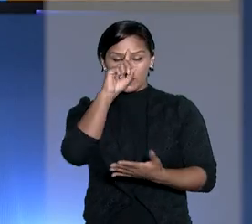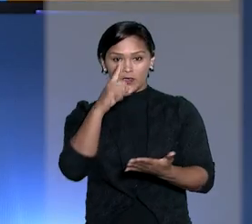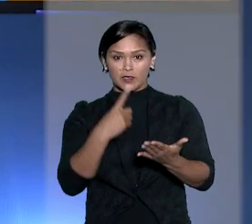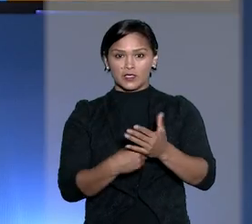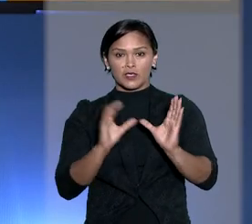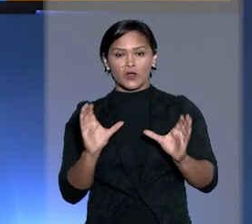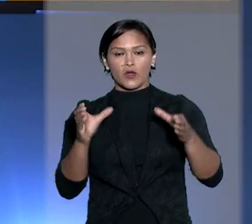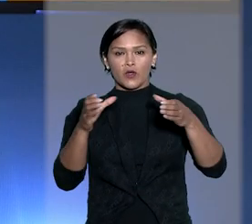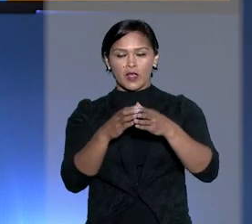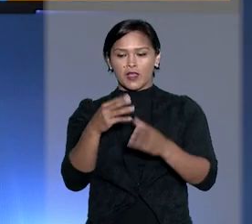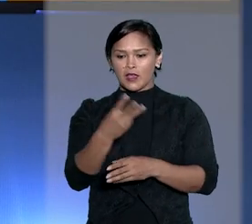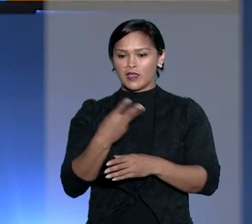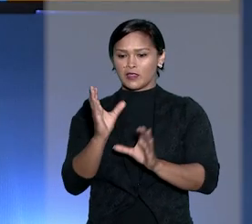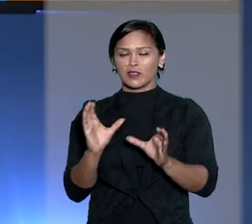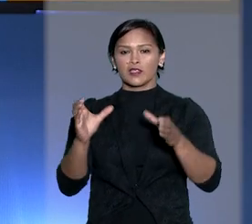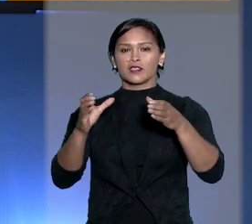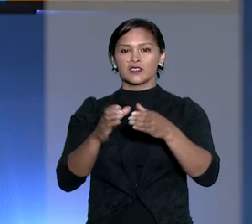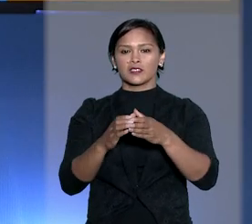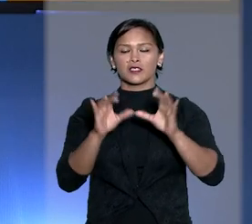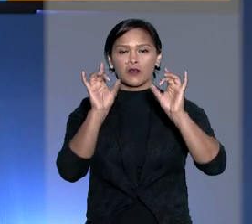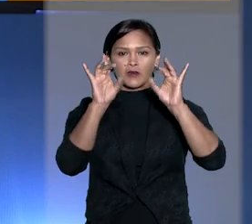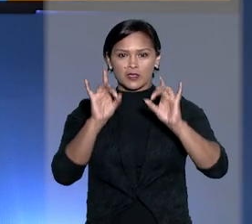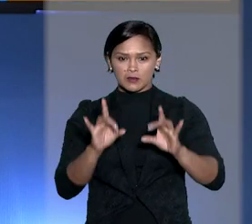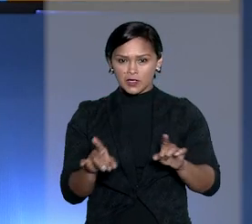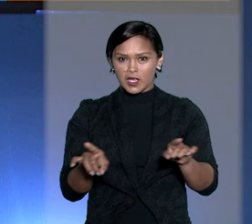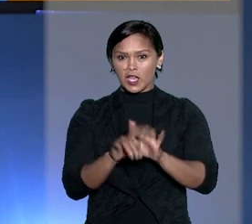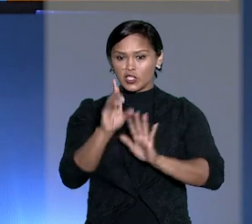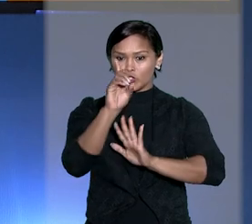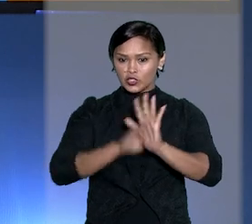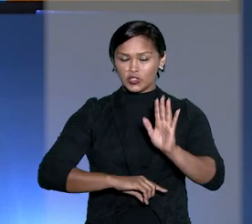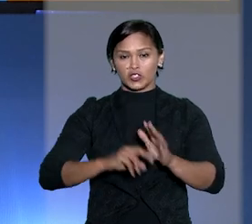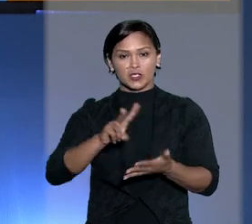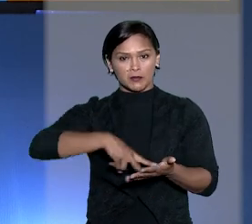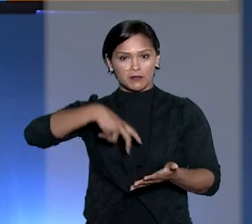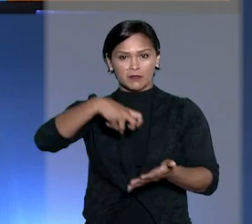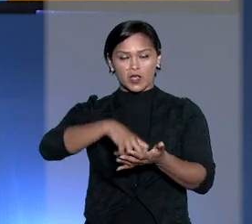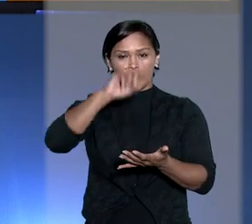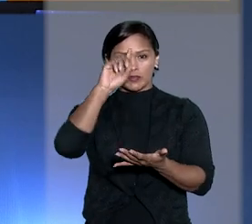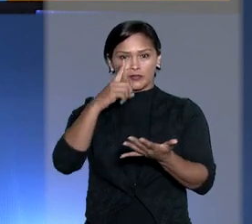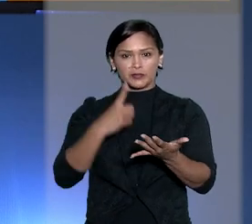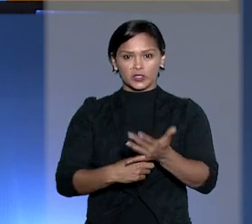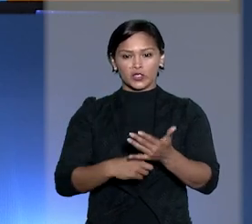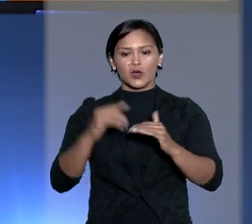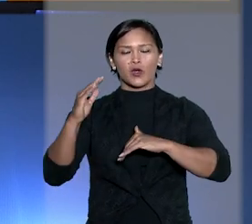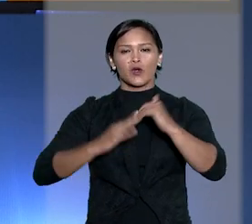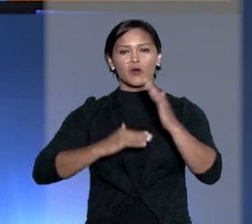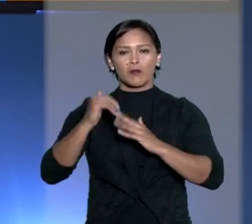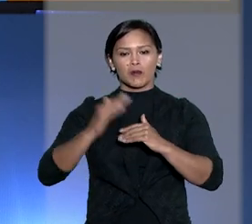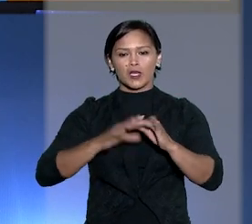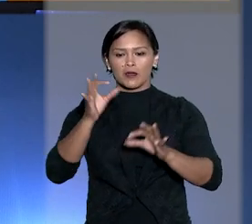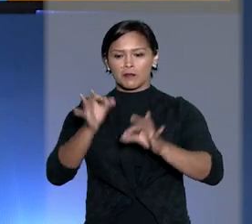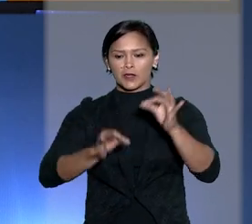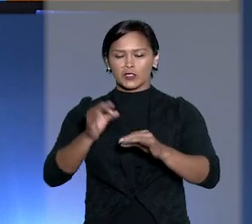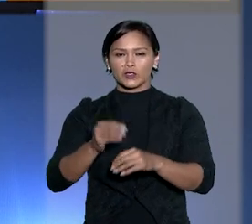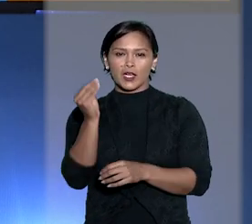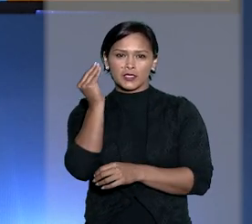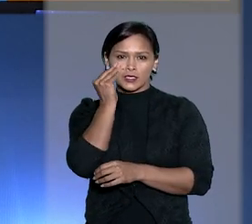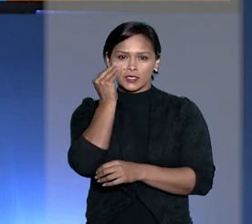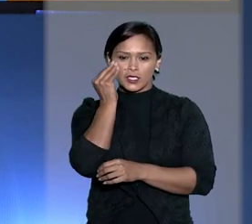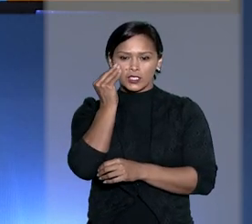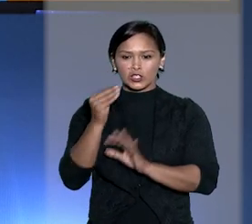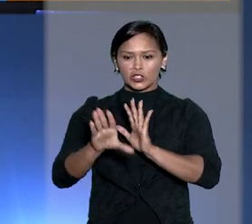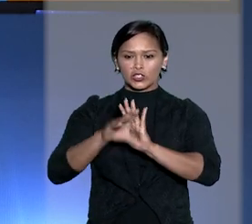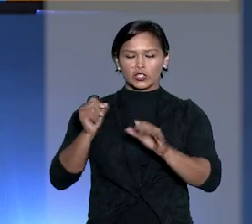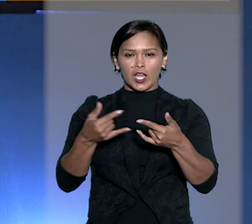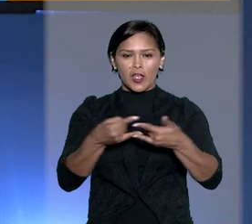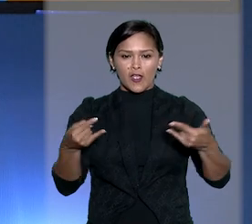Nas decisões colegiadas, a terceira sessão especializada em Direito Penal decidiu que a competência para julgar tentativa